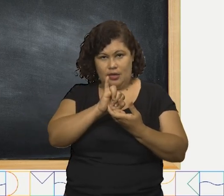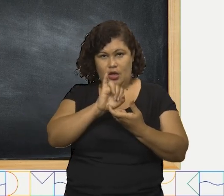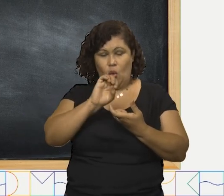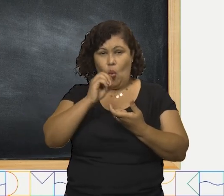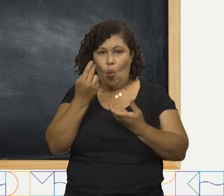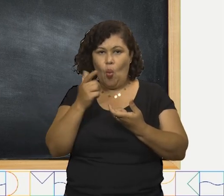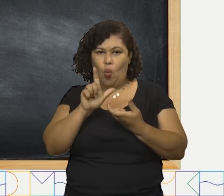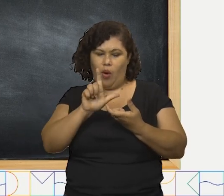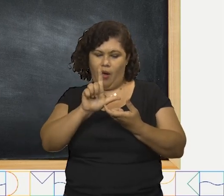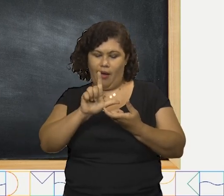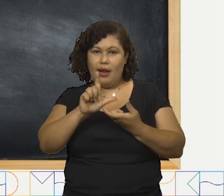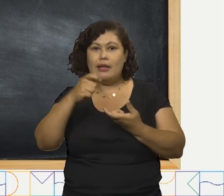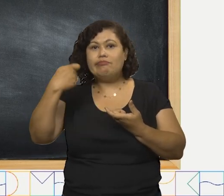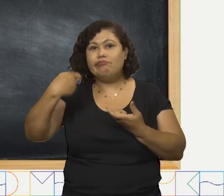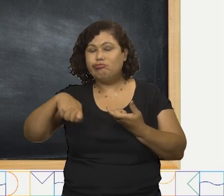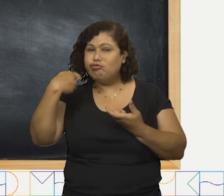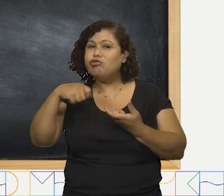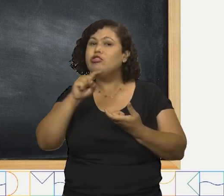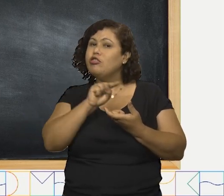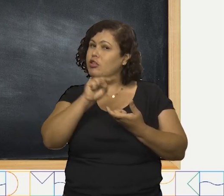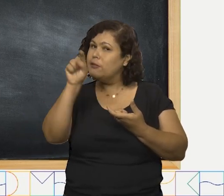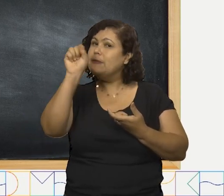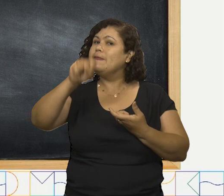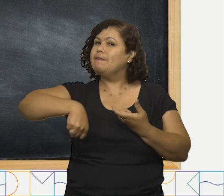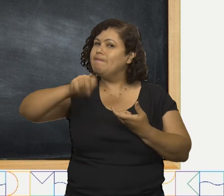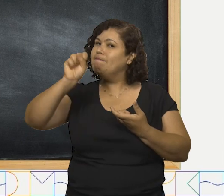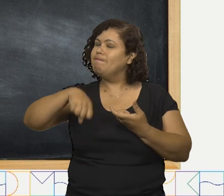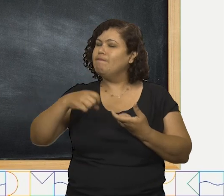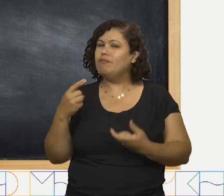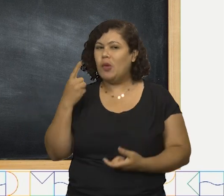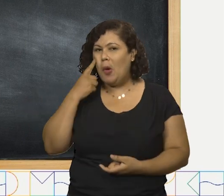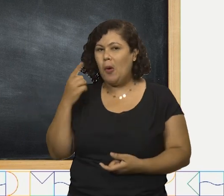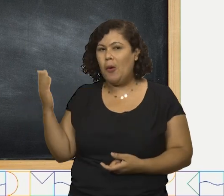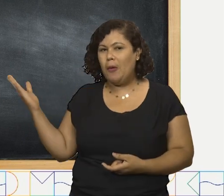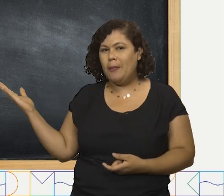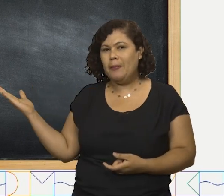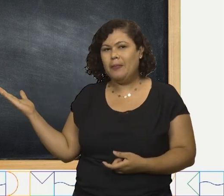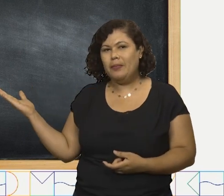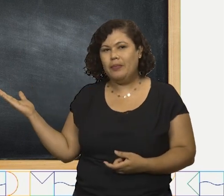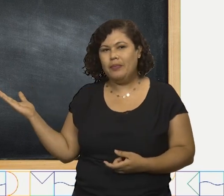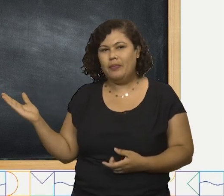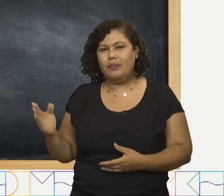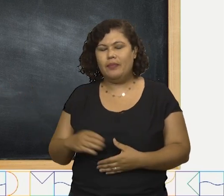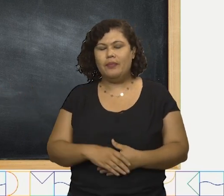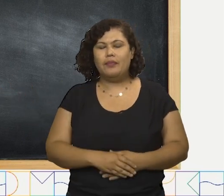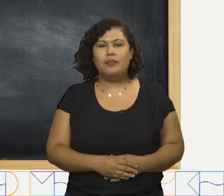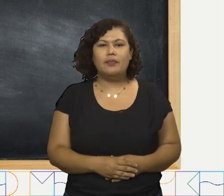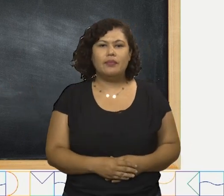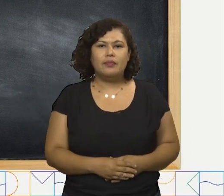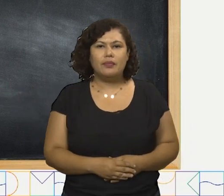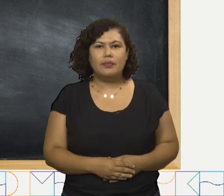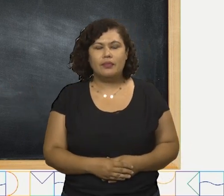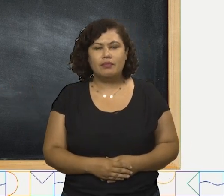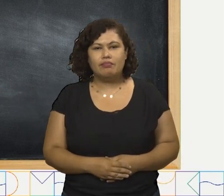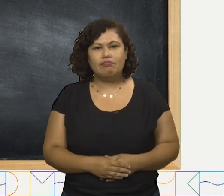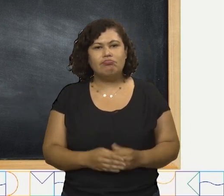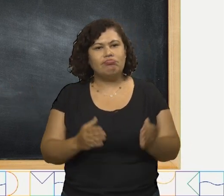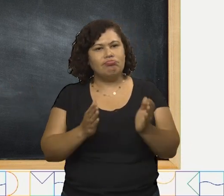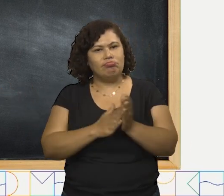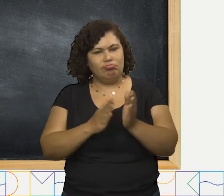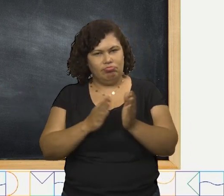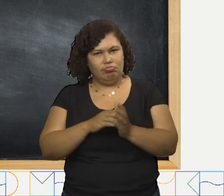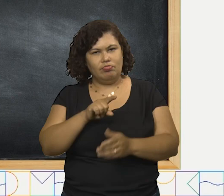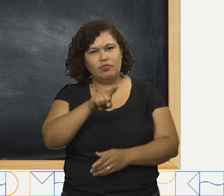ou L devem ser acentuadas, que é o caso da palavra táxi e saudável.